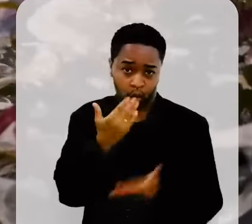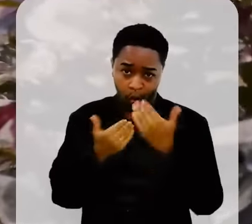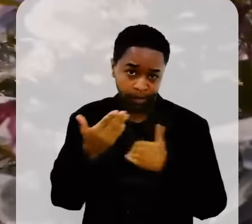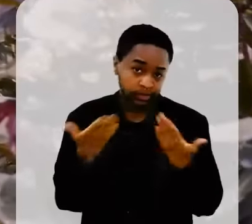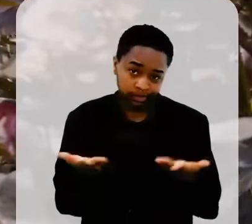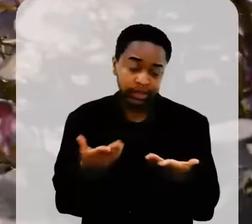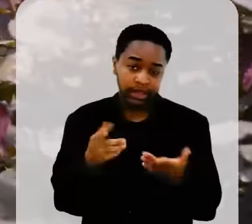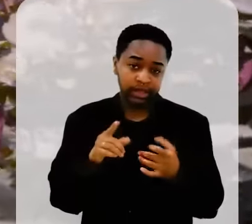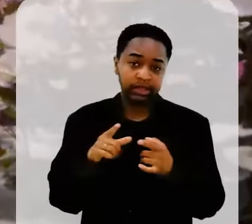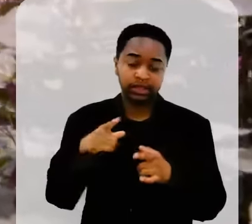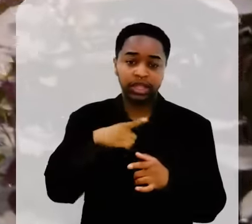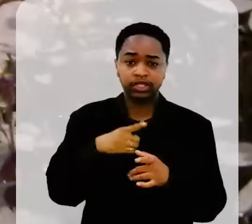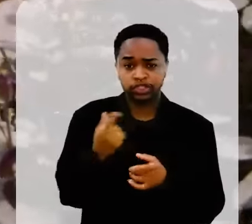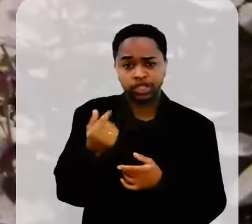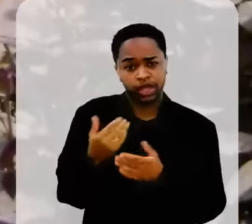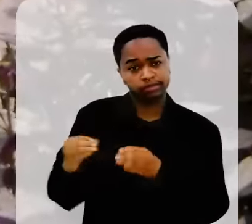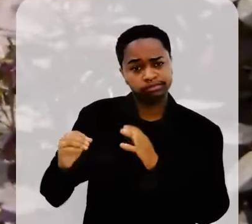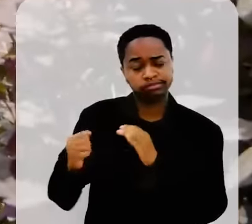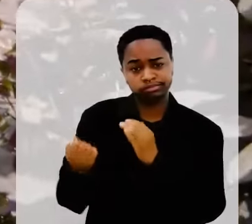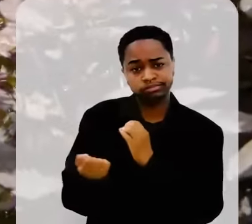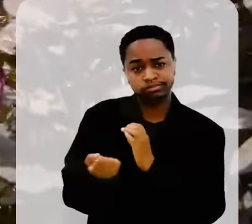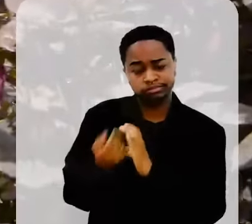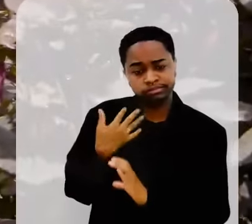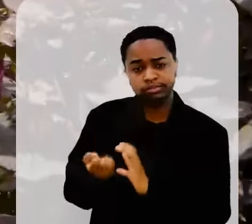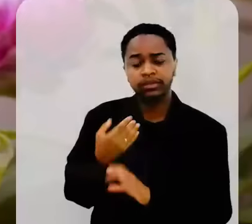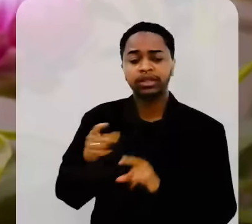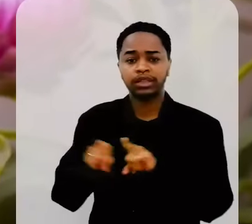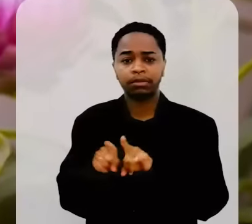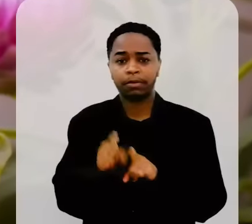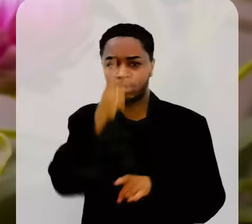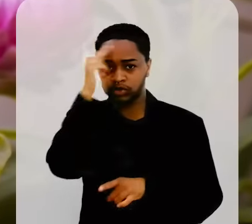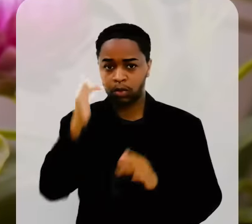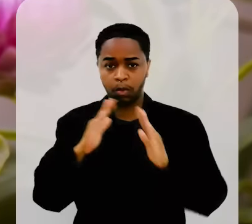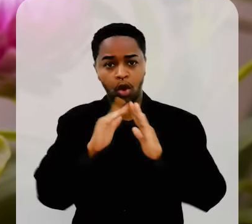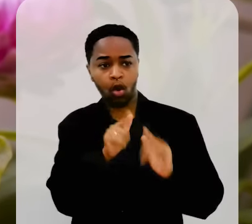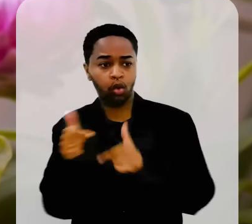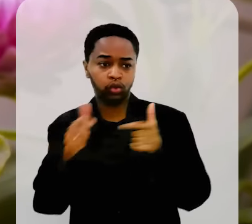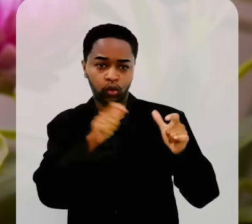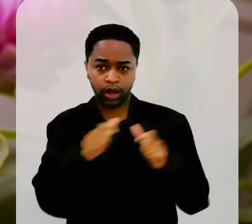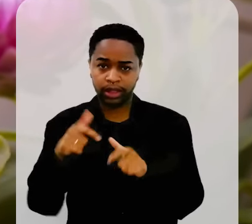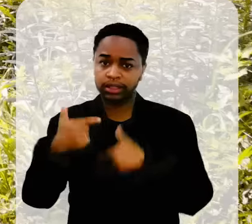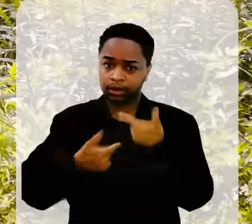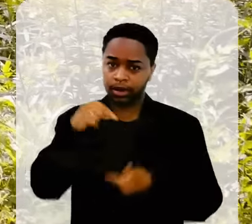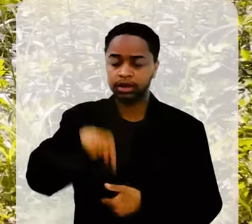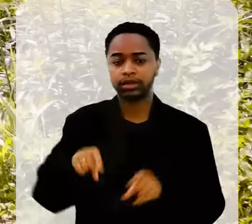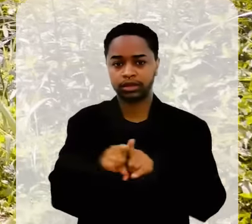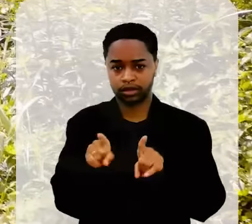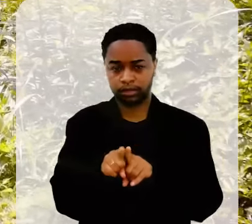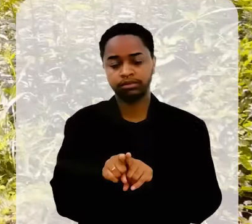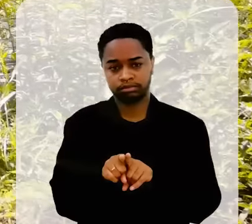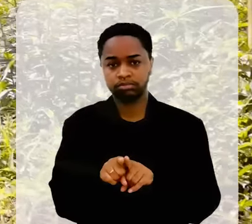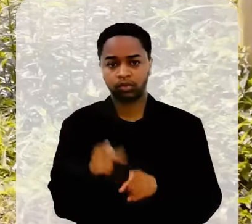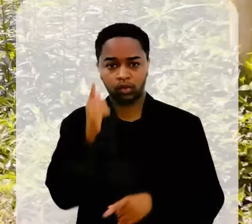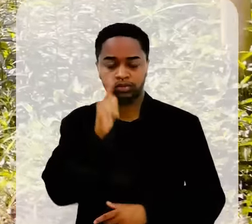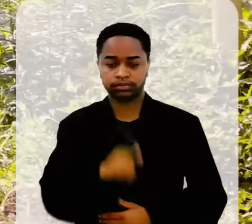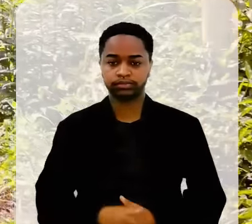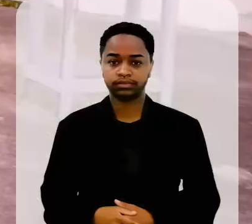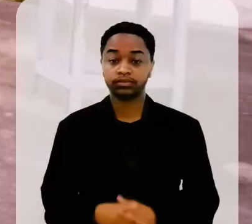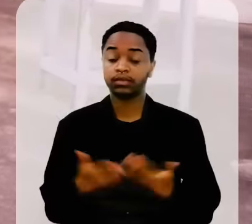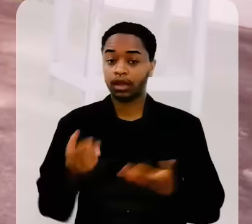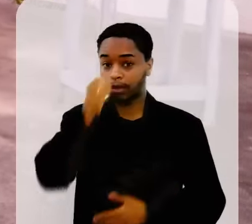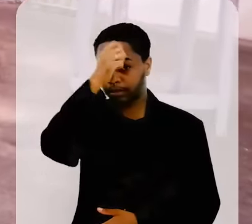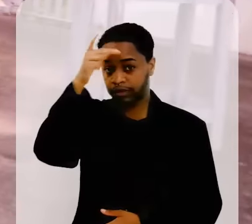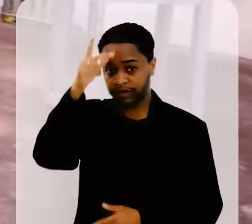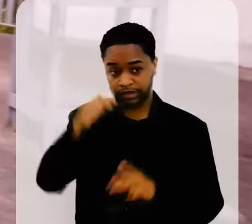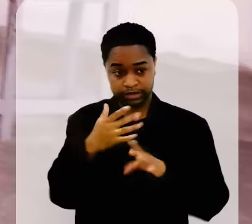Movimenta muito dinheiro. E sai muita gente de outro lugar para trabalhar aqui também, de outras cidades de São José, daqui de Bom Jardim, sai muita gente para trabalhar aqui.